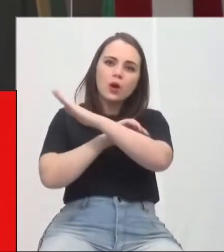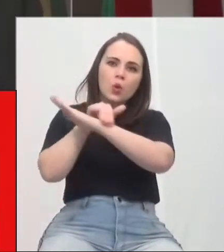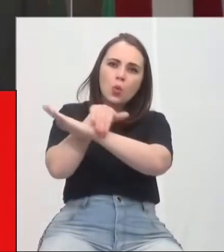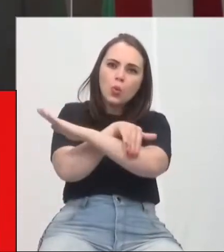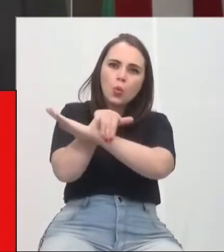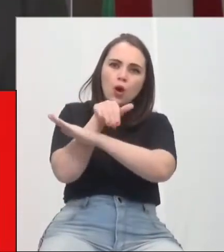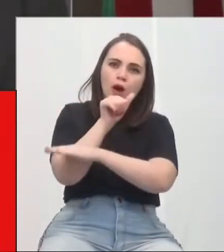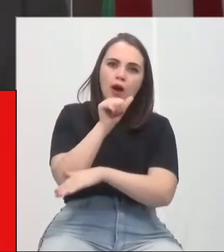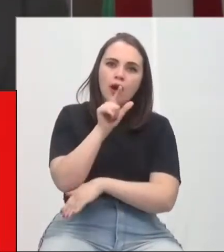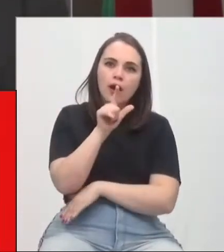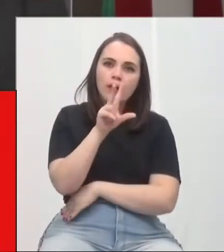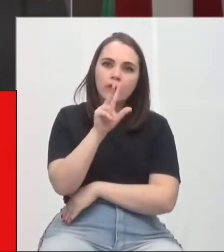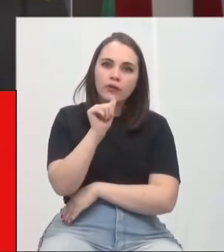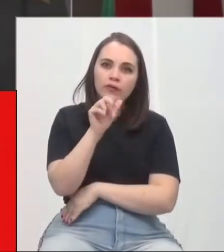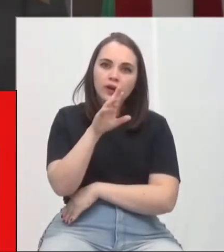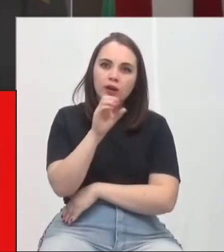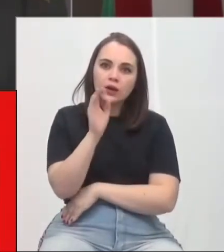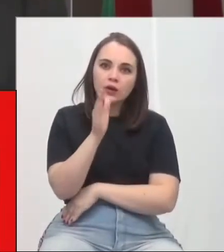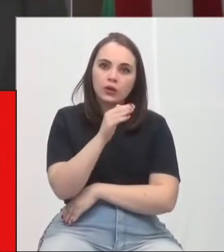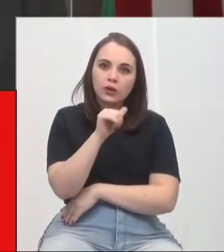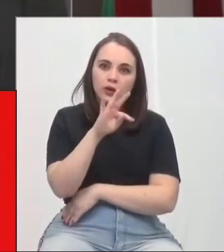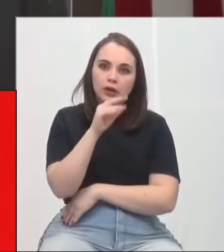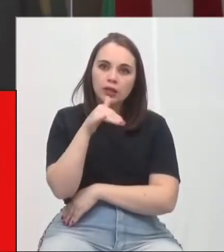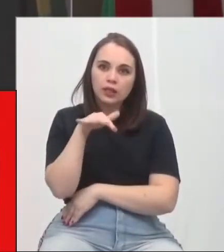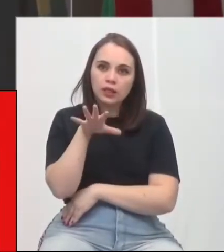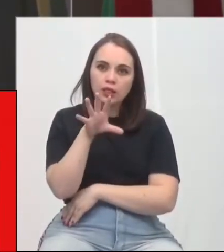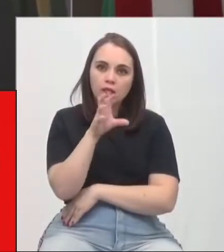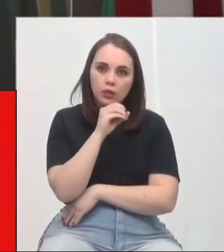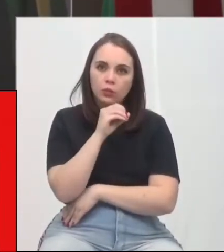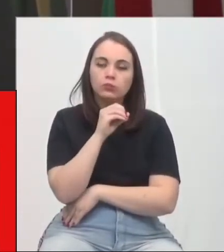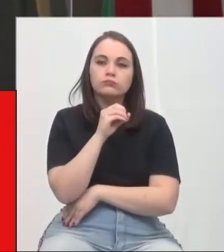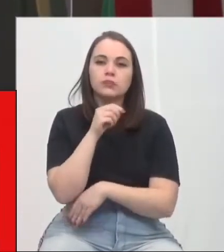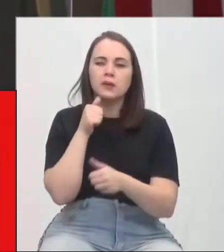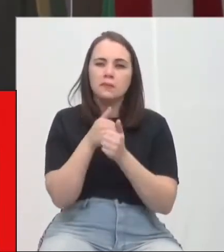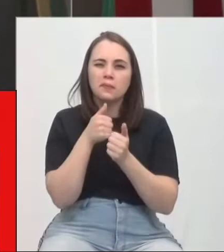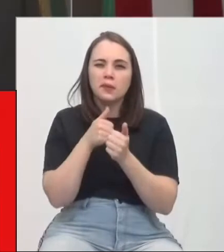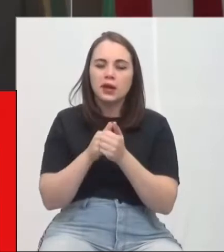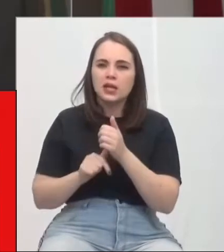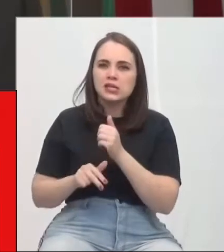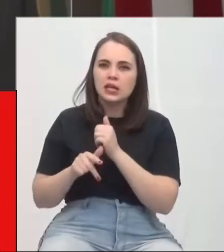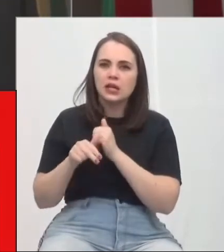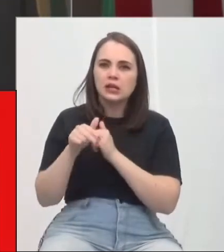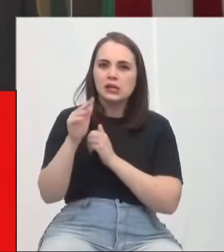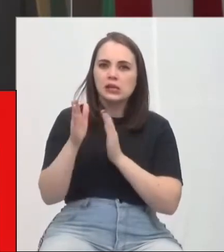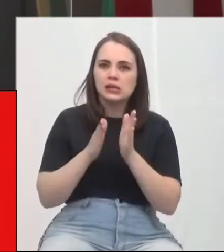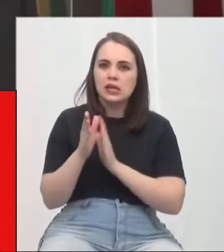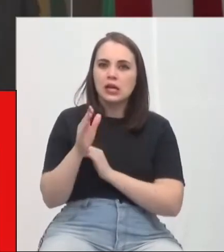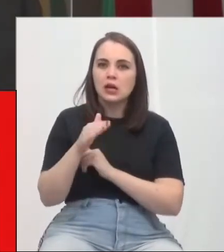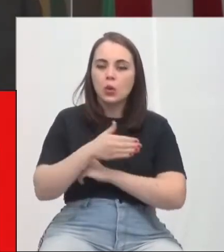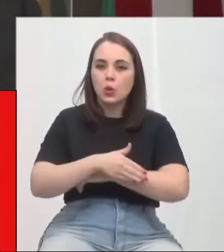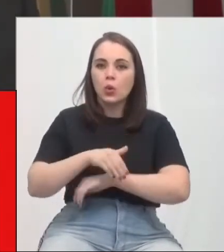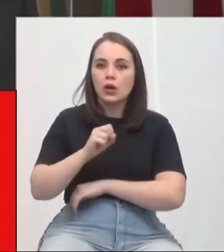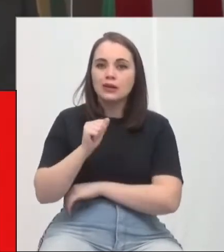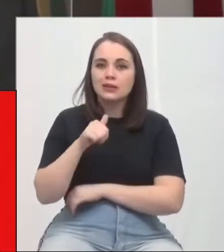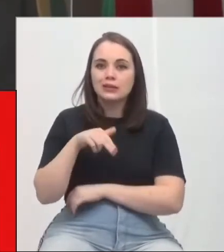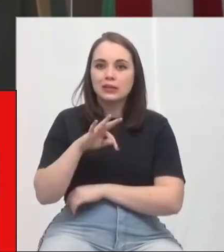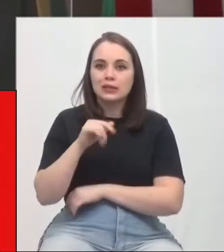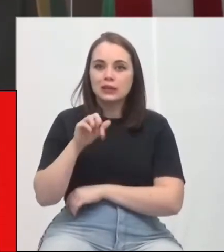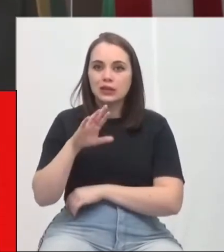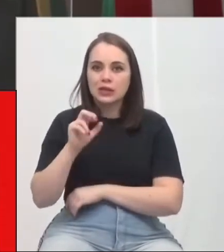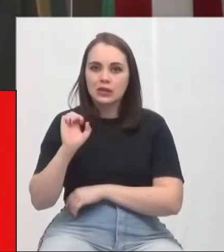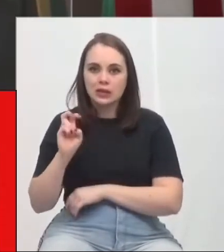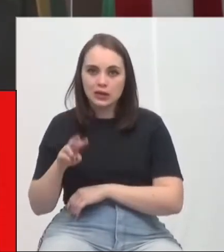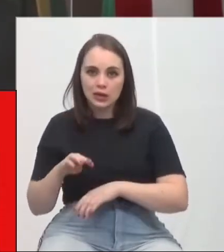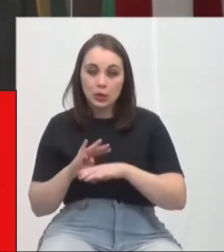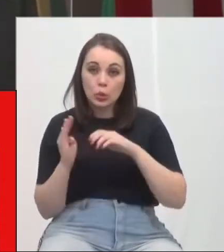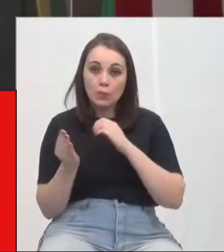bem próximo ali onde tem acesso, subindo à esquerda, aquela escadaria que dá acesso à rua Santarém, do bairro Operária Nova, e